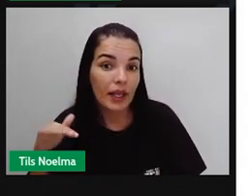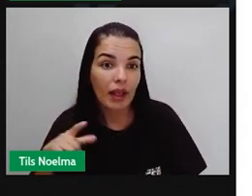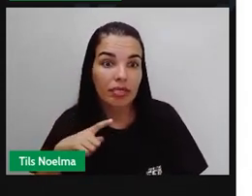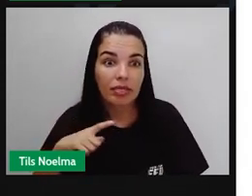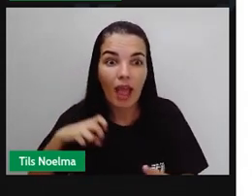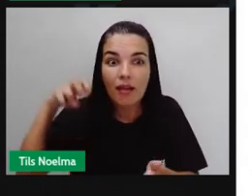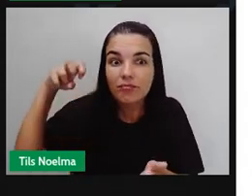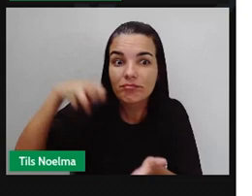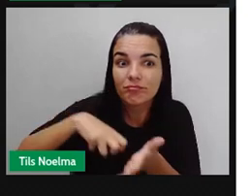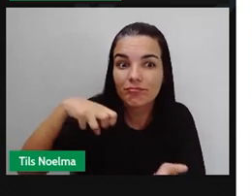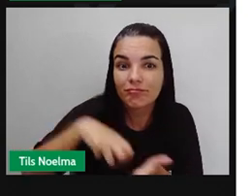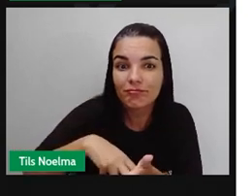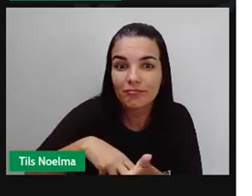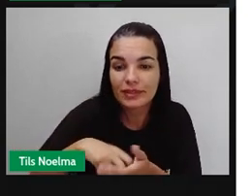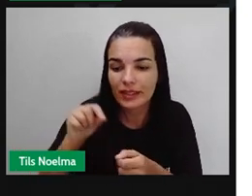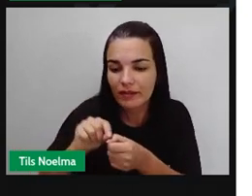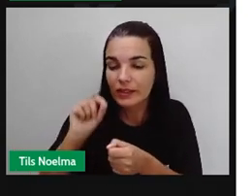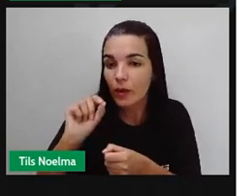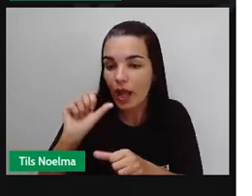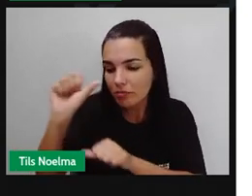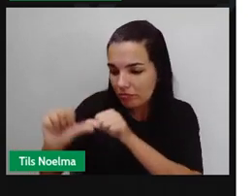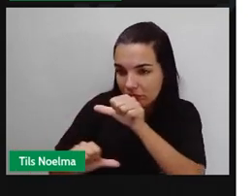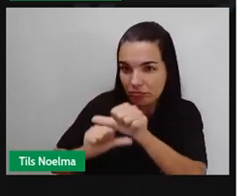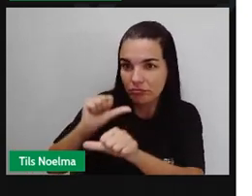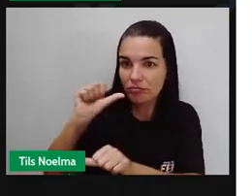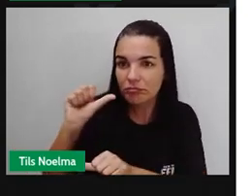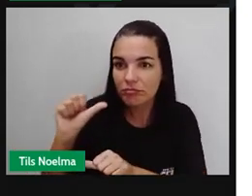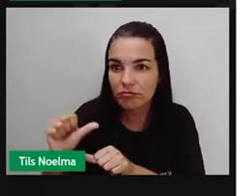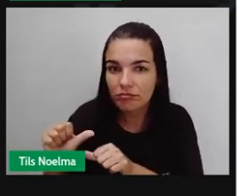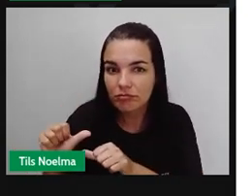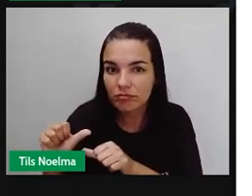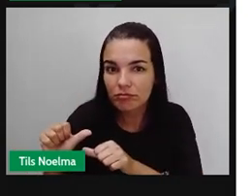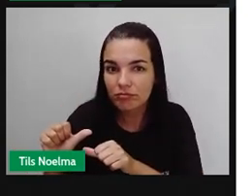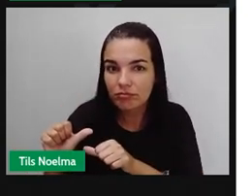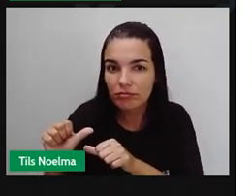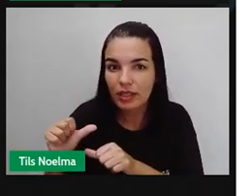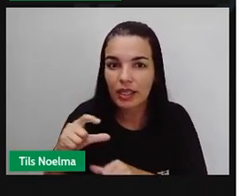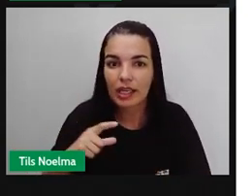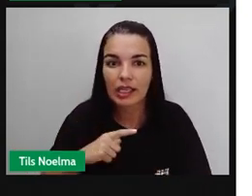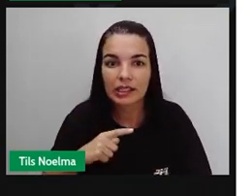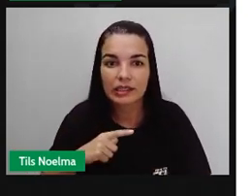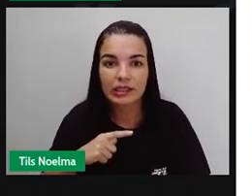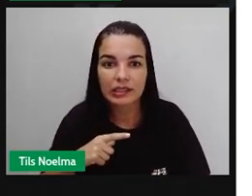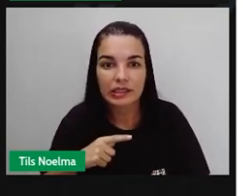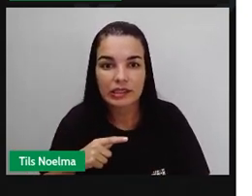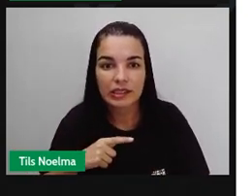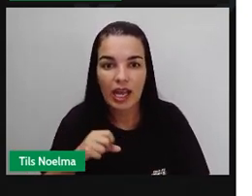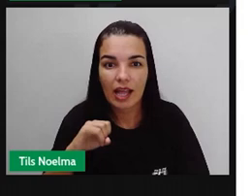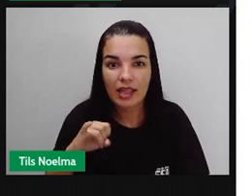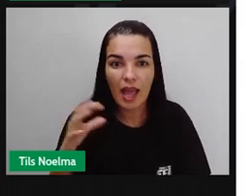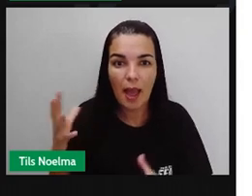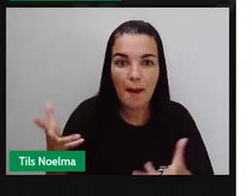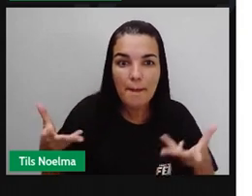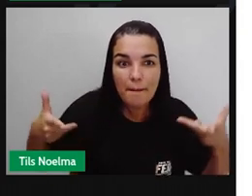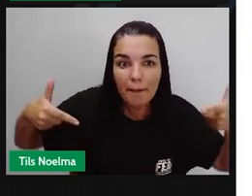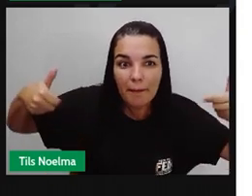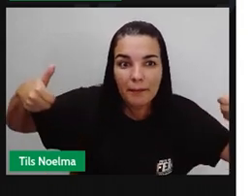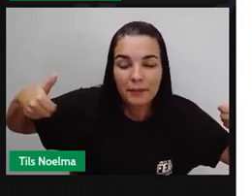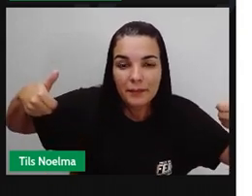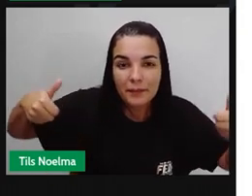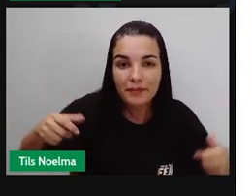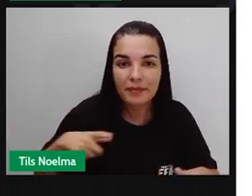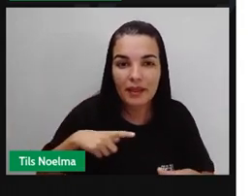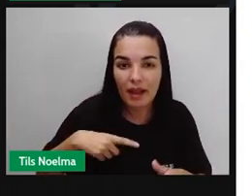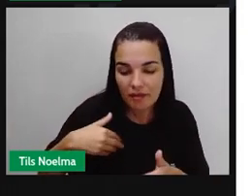castigo que foi se transformar em... Pois é. Se ficaram curiosos para saber o que vai acontecer